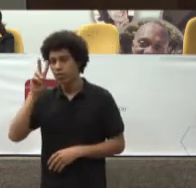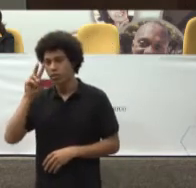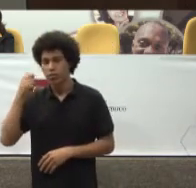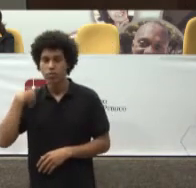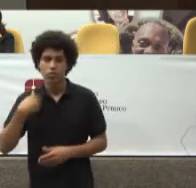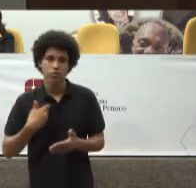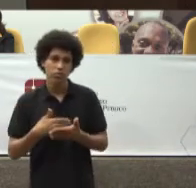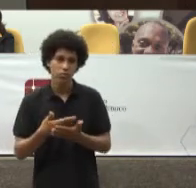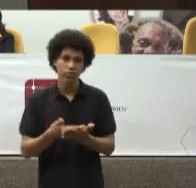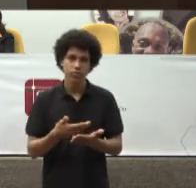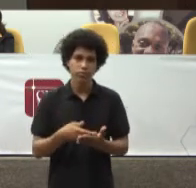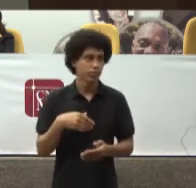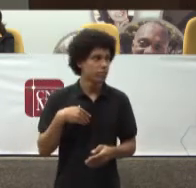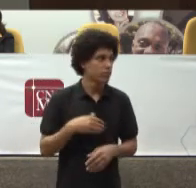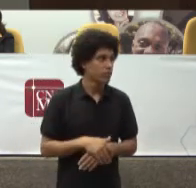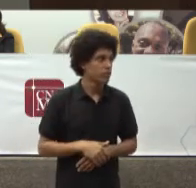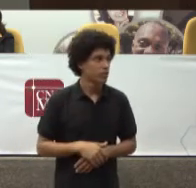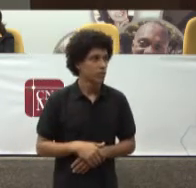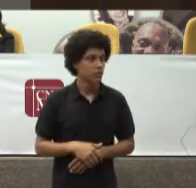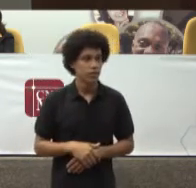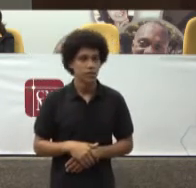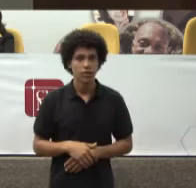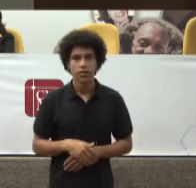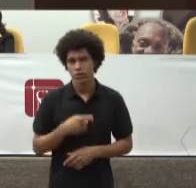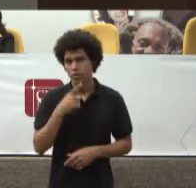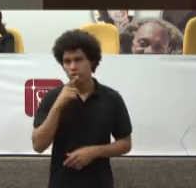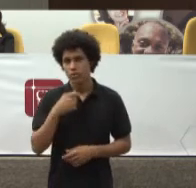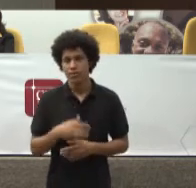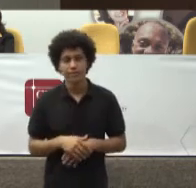Eu juro para vocês Que eu aperto Uma vez só